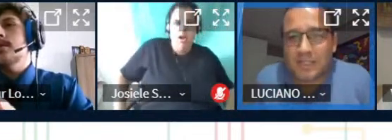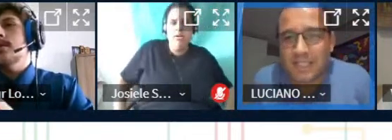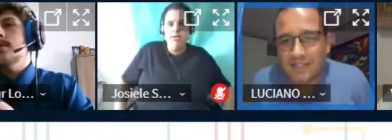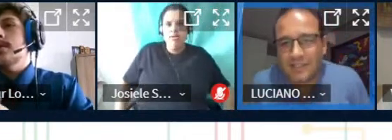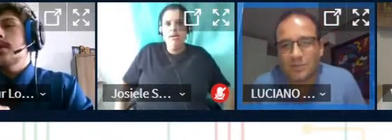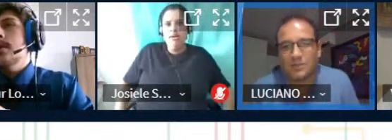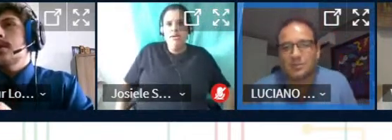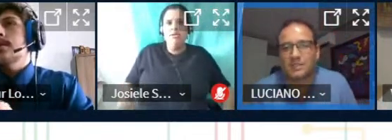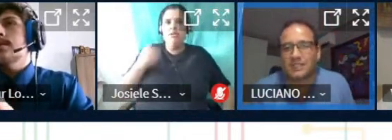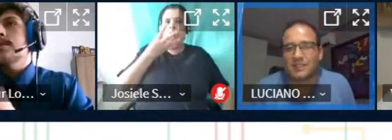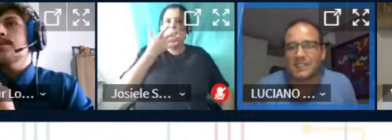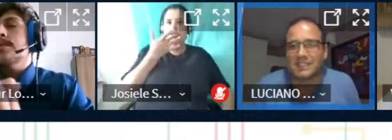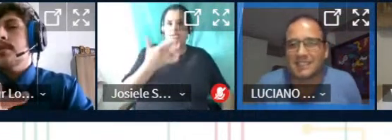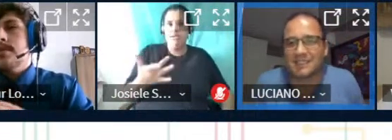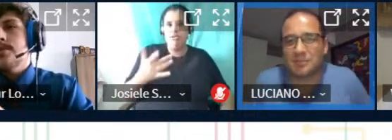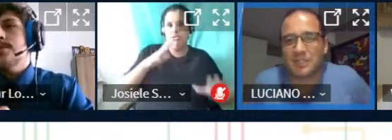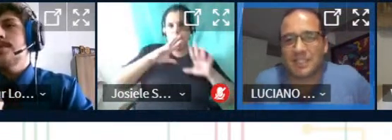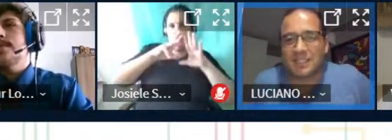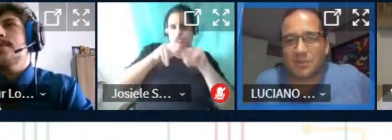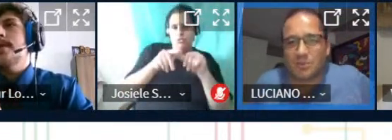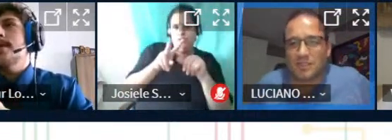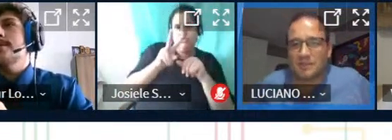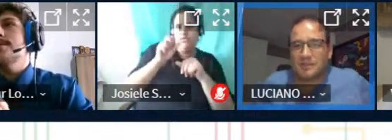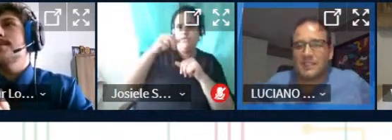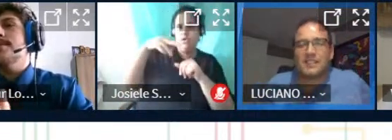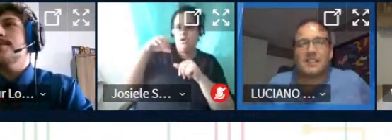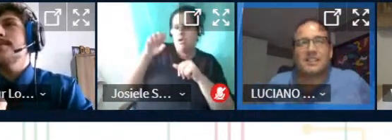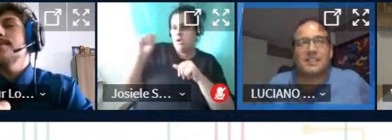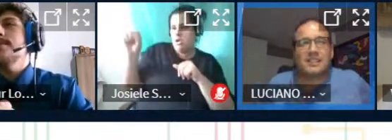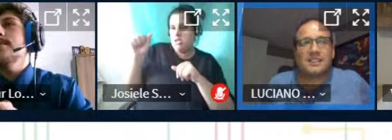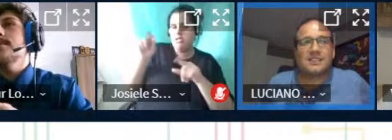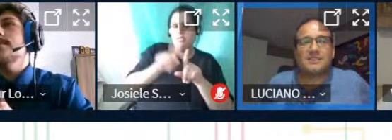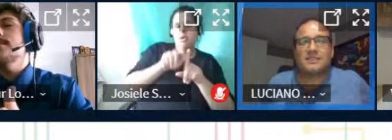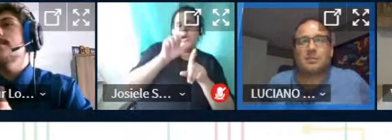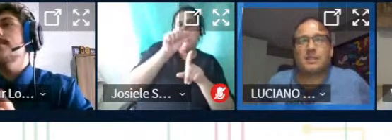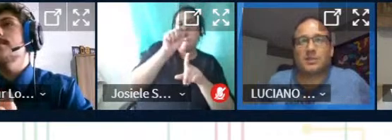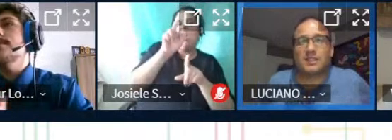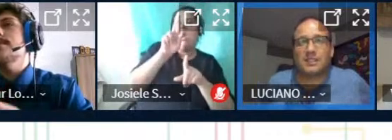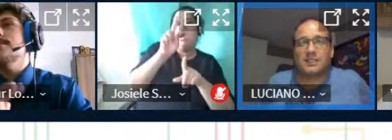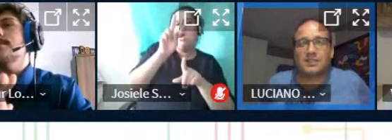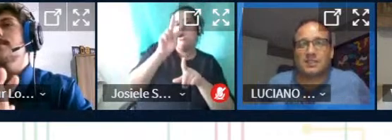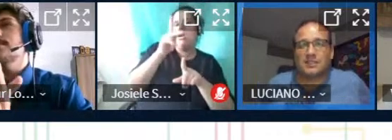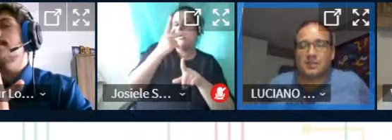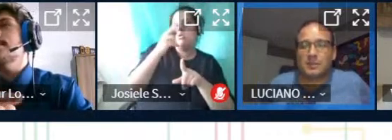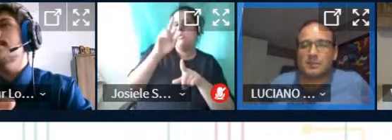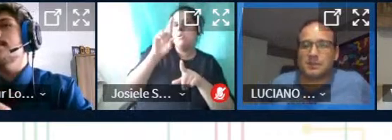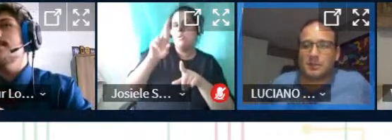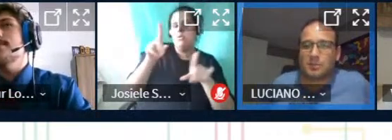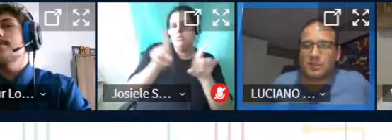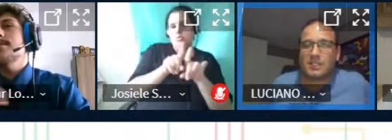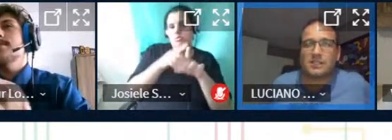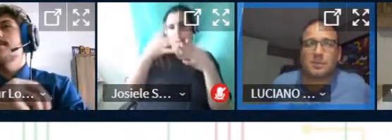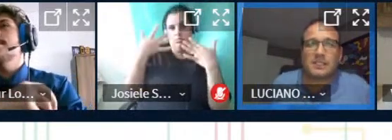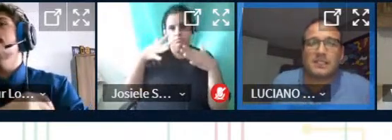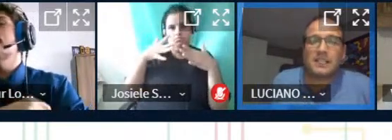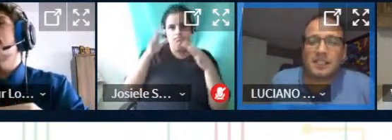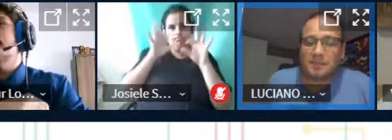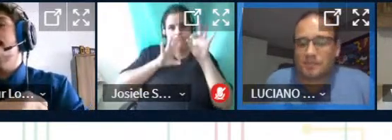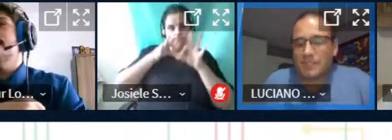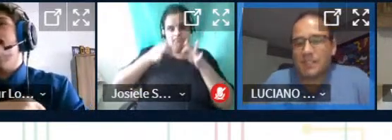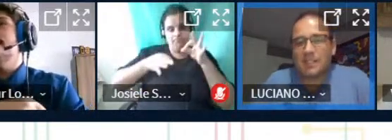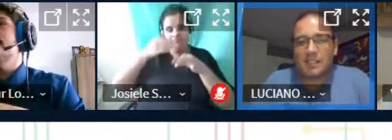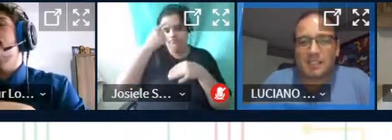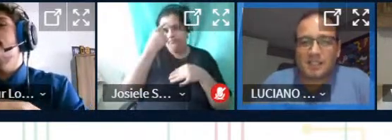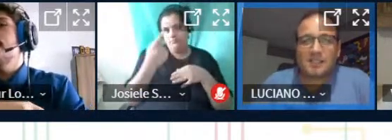então boa tarde a todos boa tarde Vanessa boa tarde Arthur também gostaria de dar os parabéns pelo projeto pela